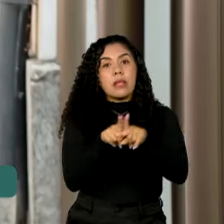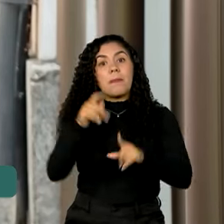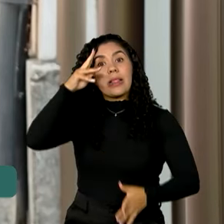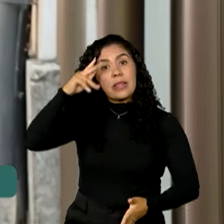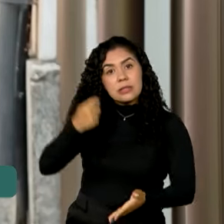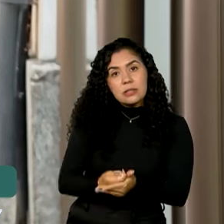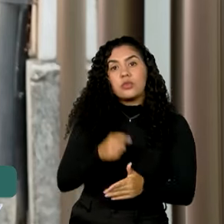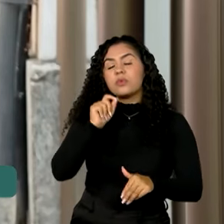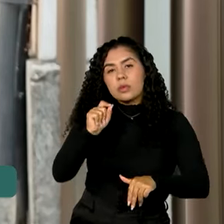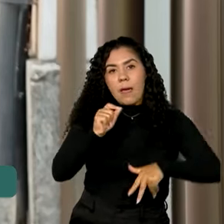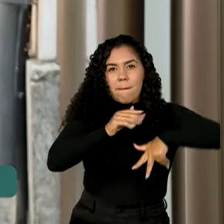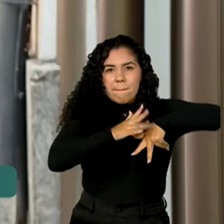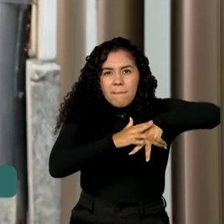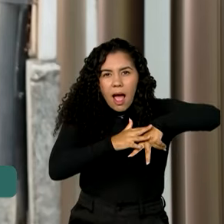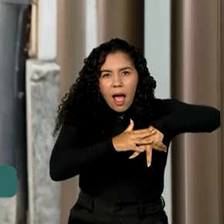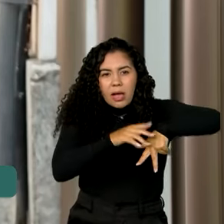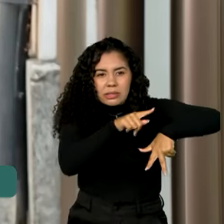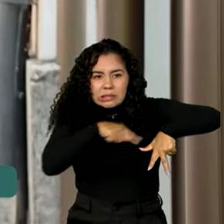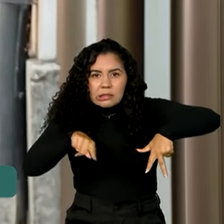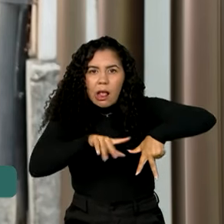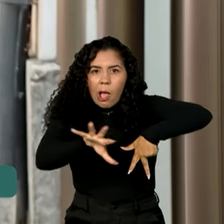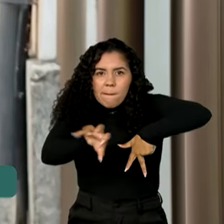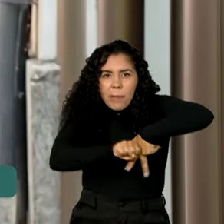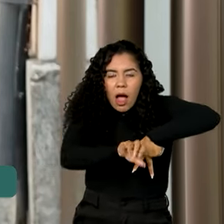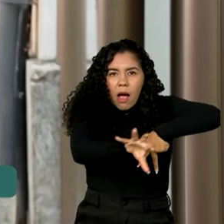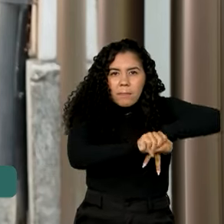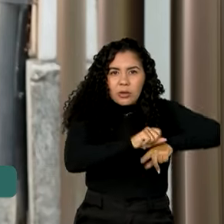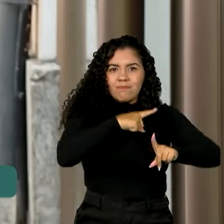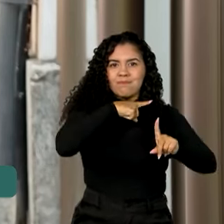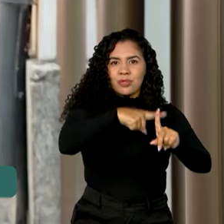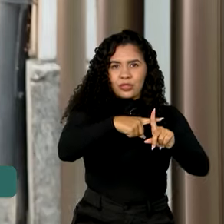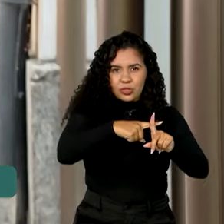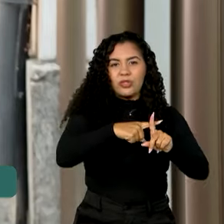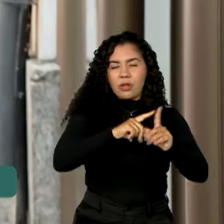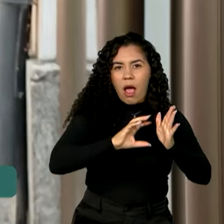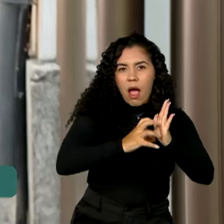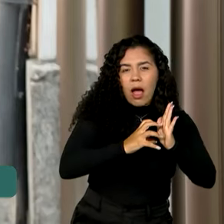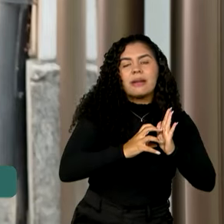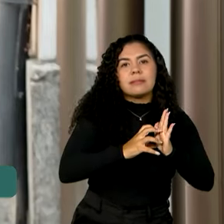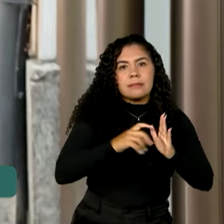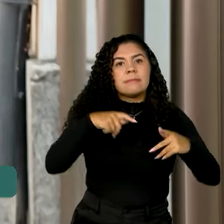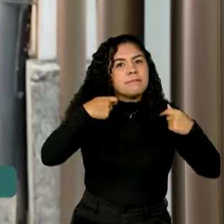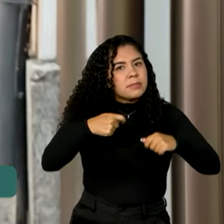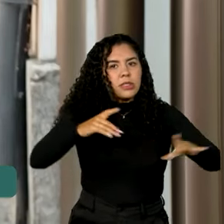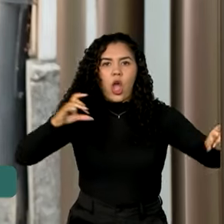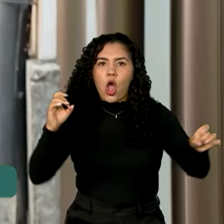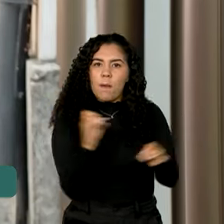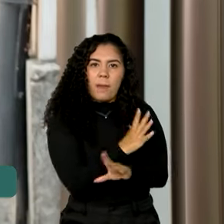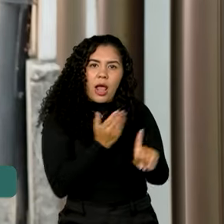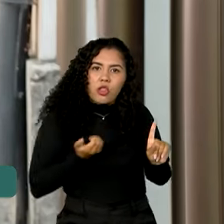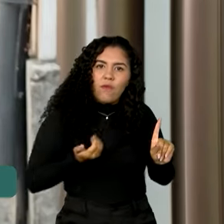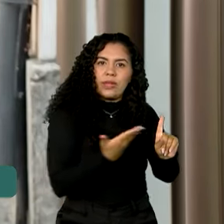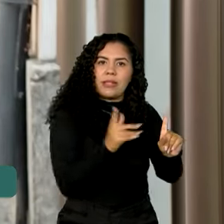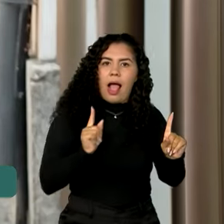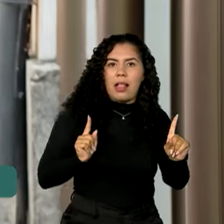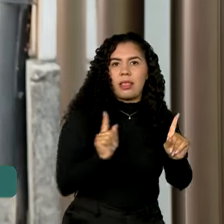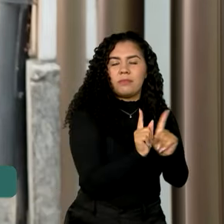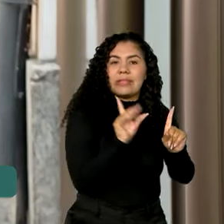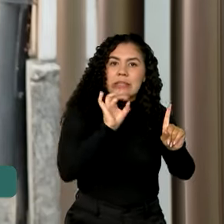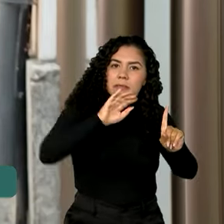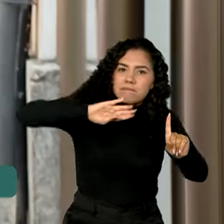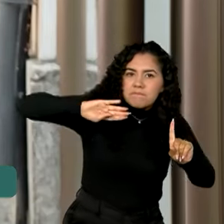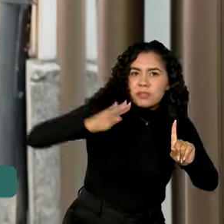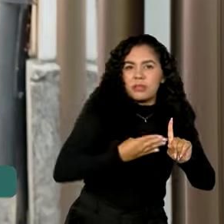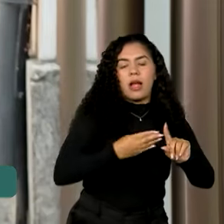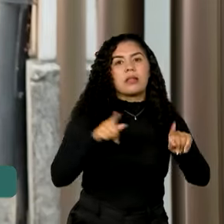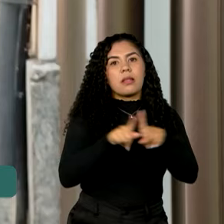pacientes que foram contraídos pelo vírus da AIDS tenham amplo atendimento especializado e determinou